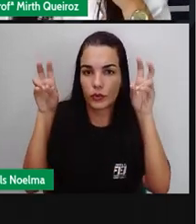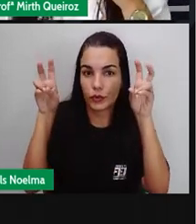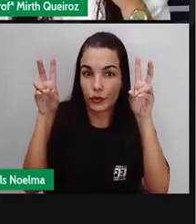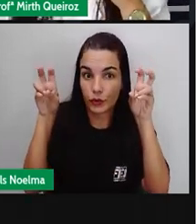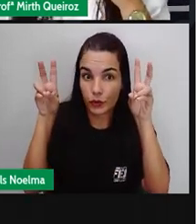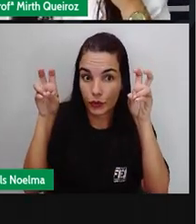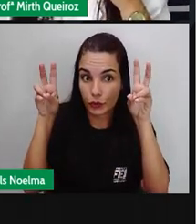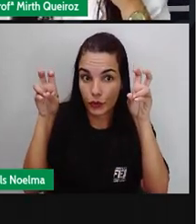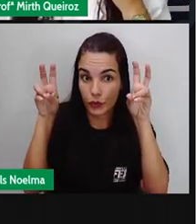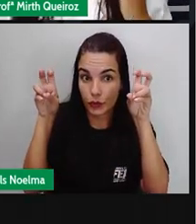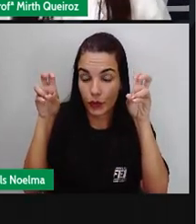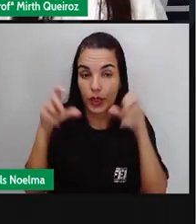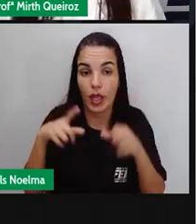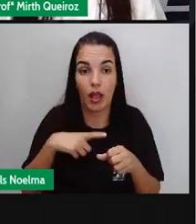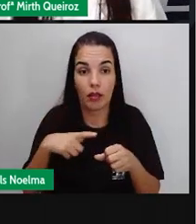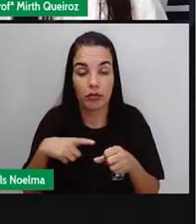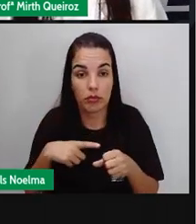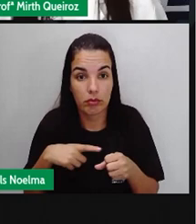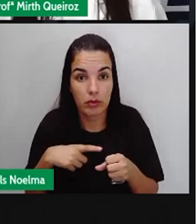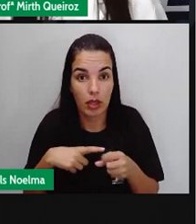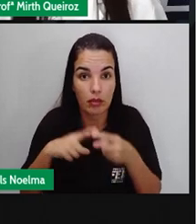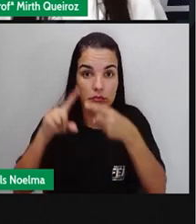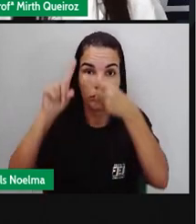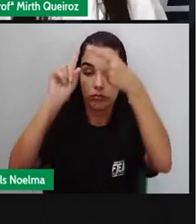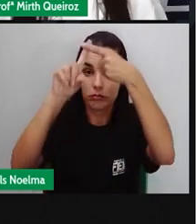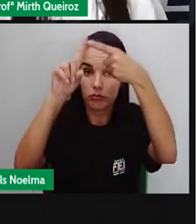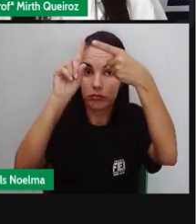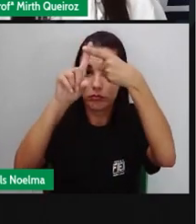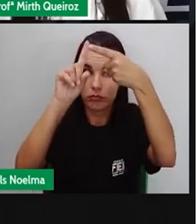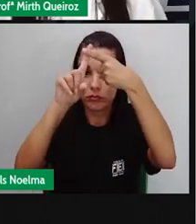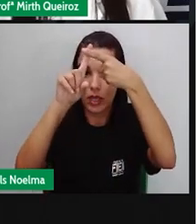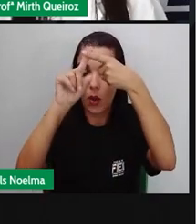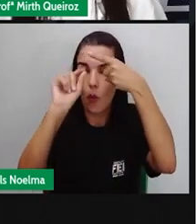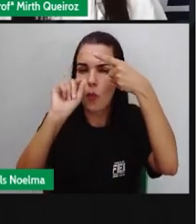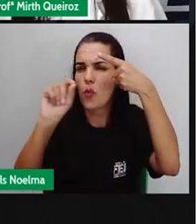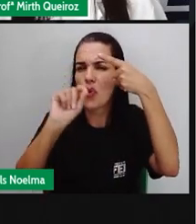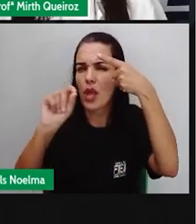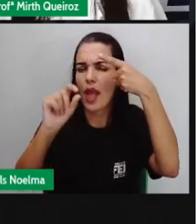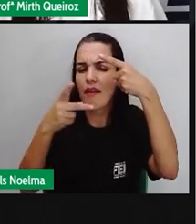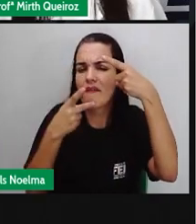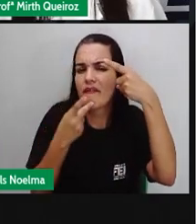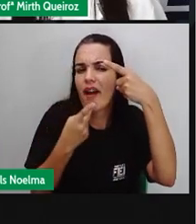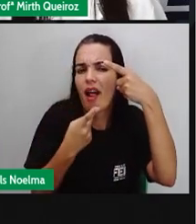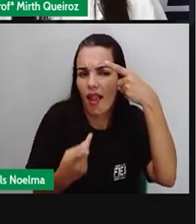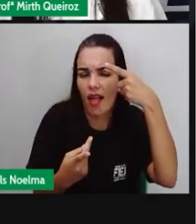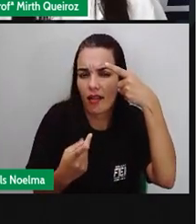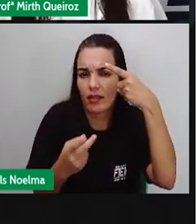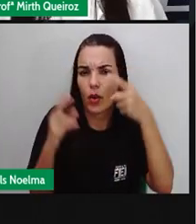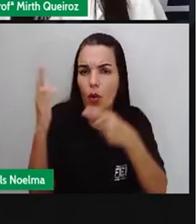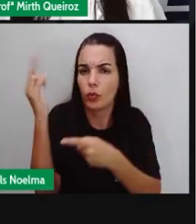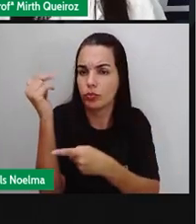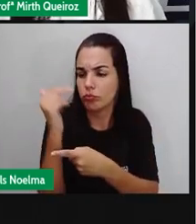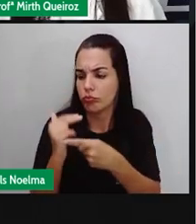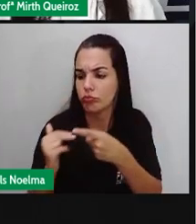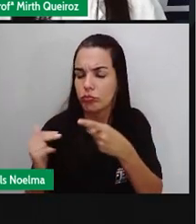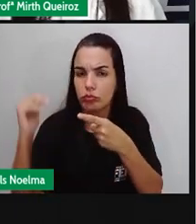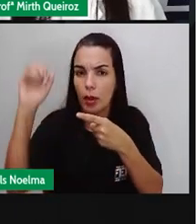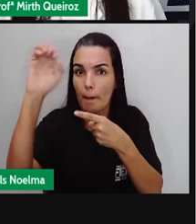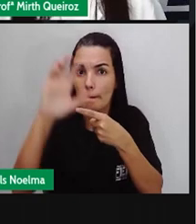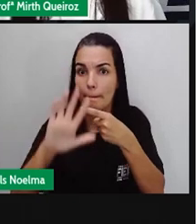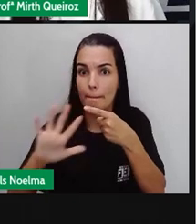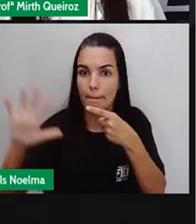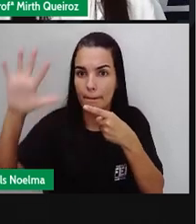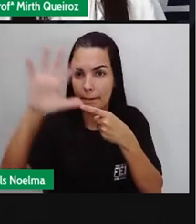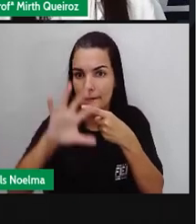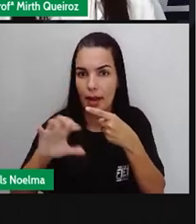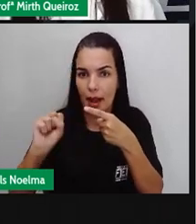o título, onde a partir do título a gente já dá para entender sobre o que se trata esse mapa. Principalmente se for o mapa